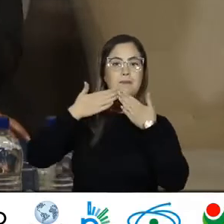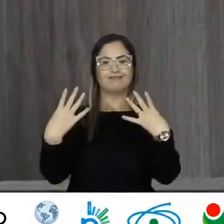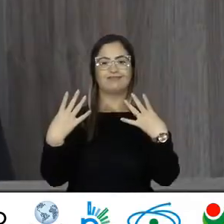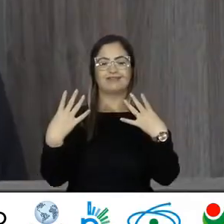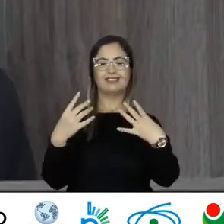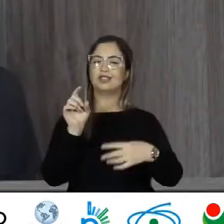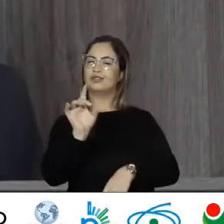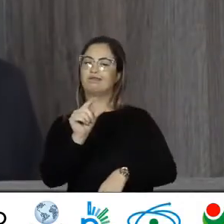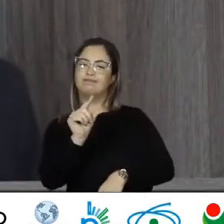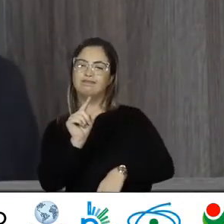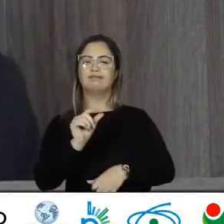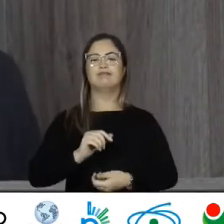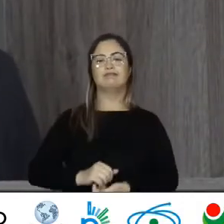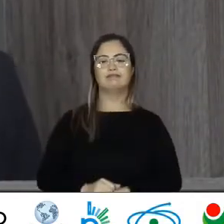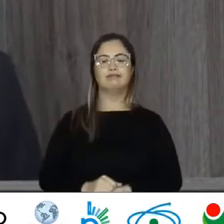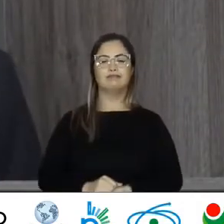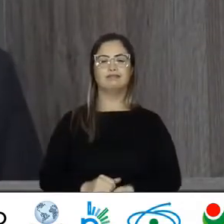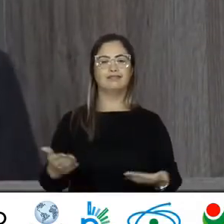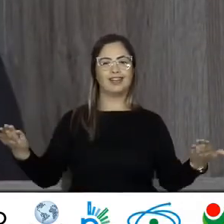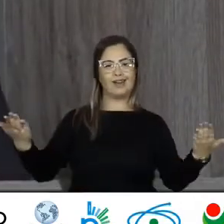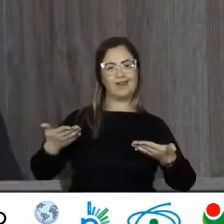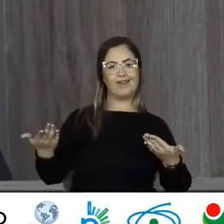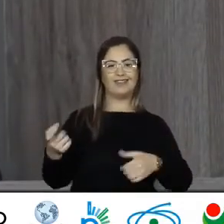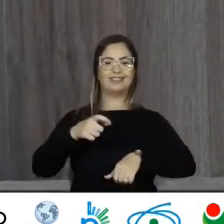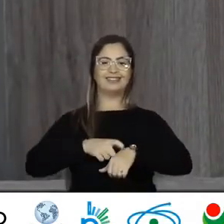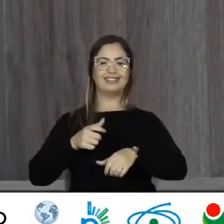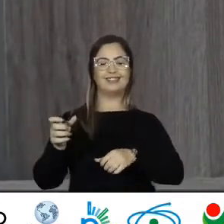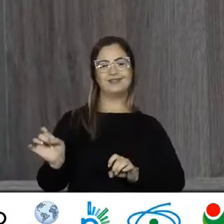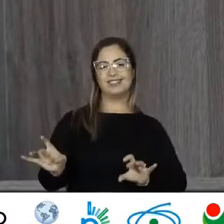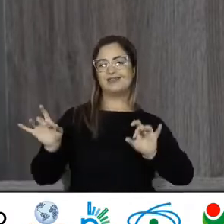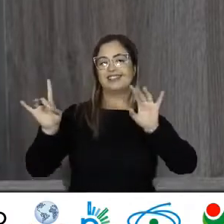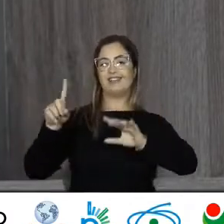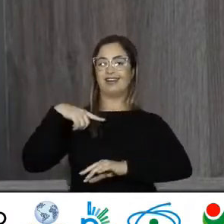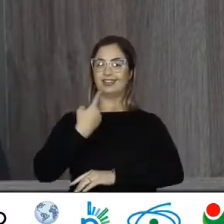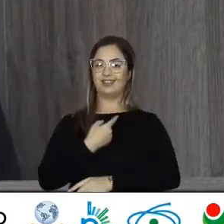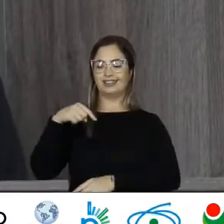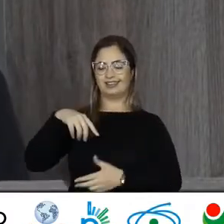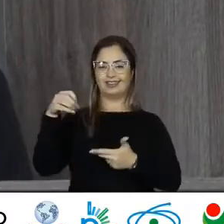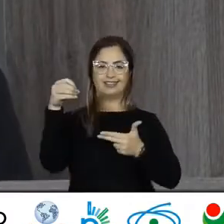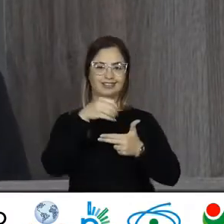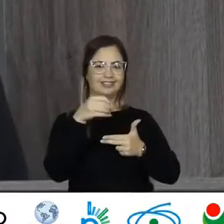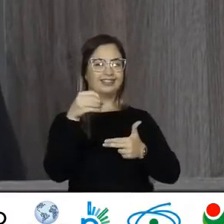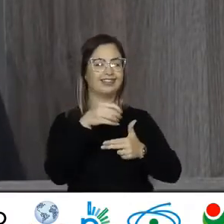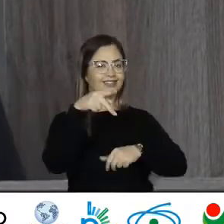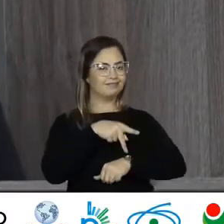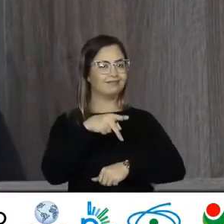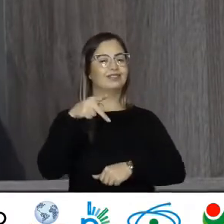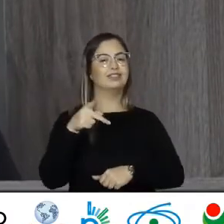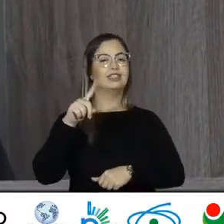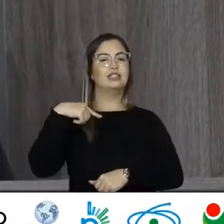Nesse momento É bem especial Para nós Do PPGE A gente vai